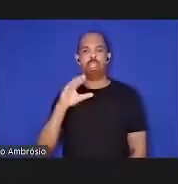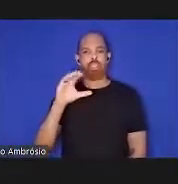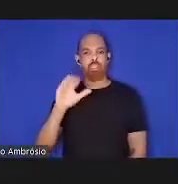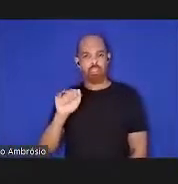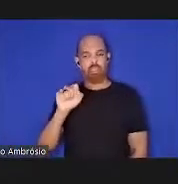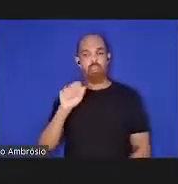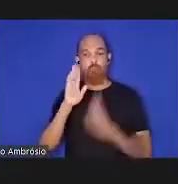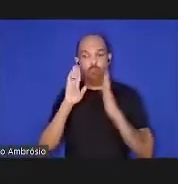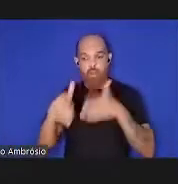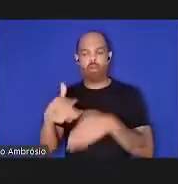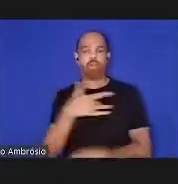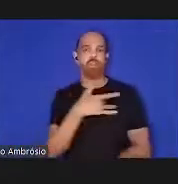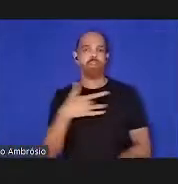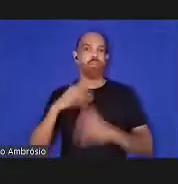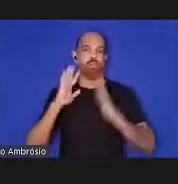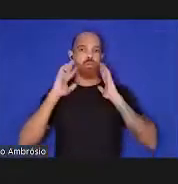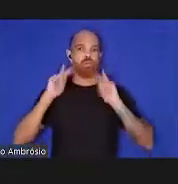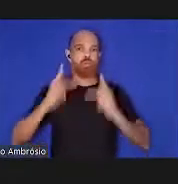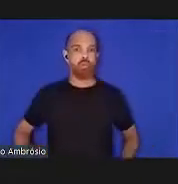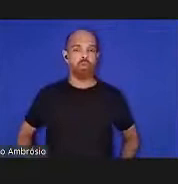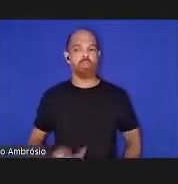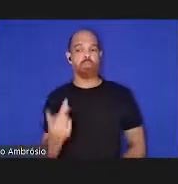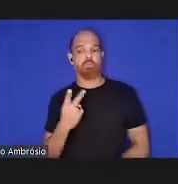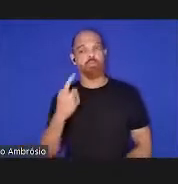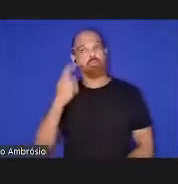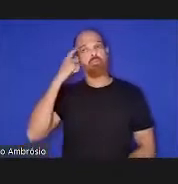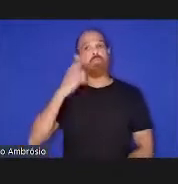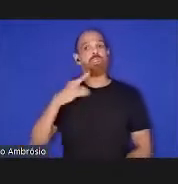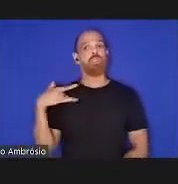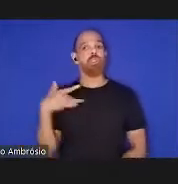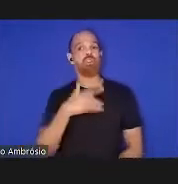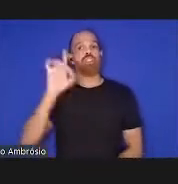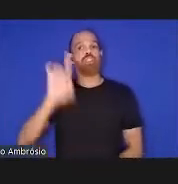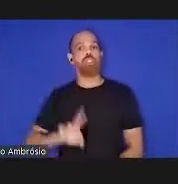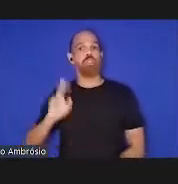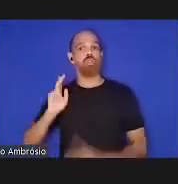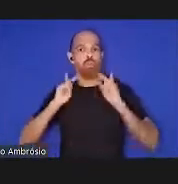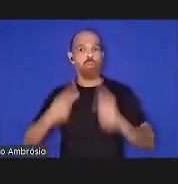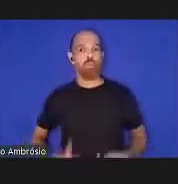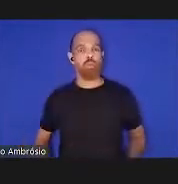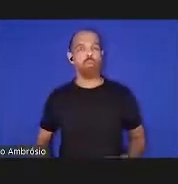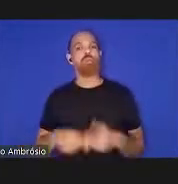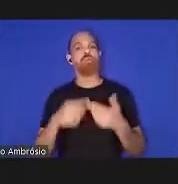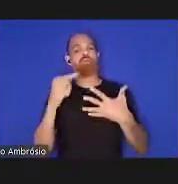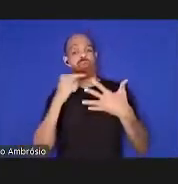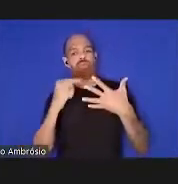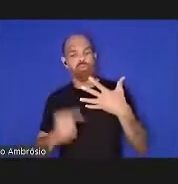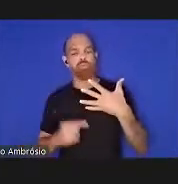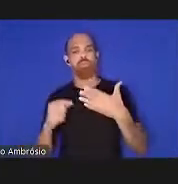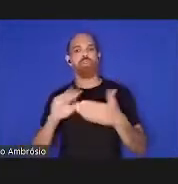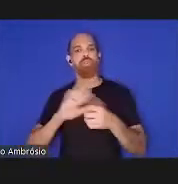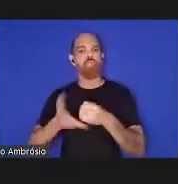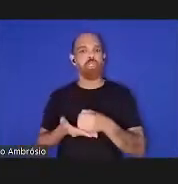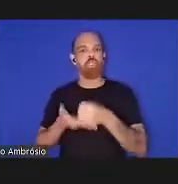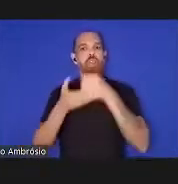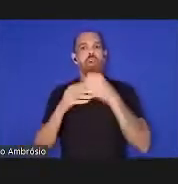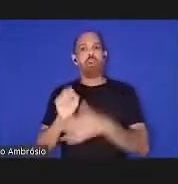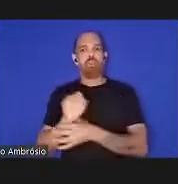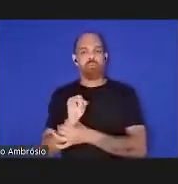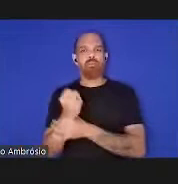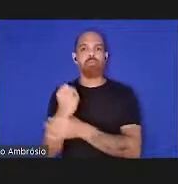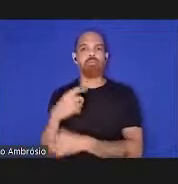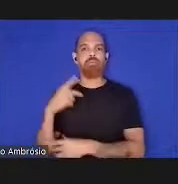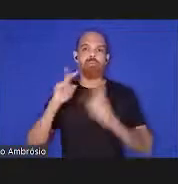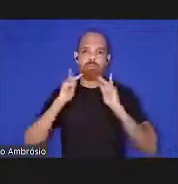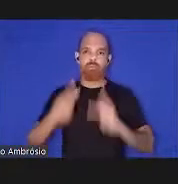humana ambos veem a saúde como um direito humano um componente chave de equidade sustentabilidade e de segurança humana e um